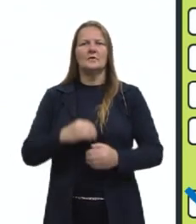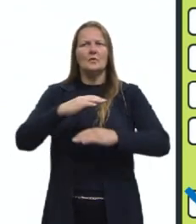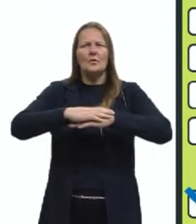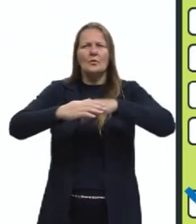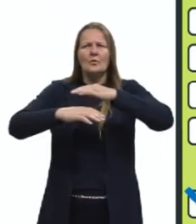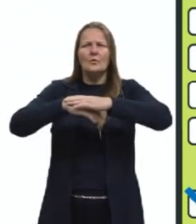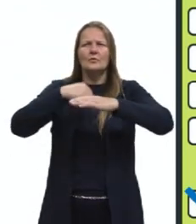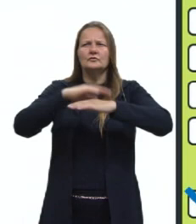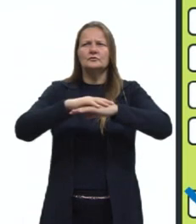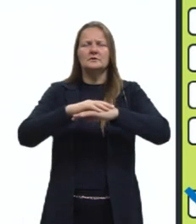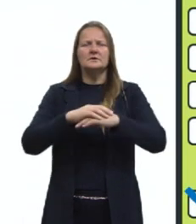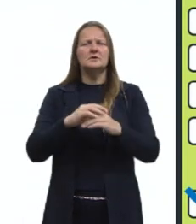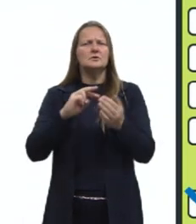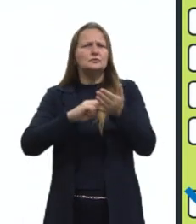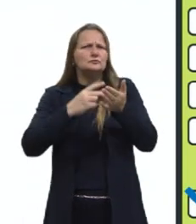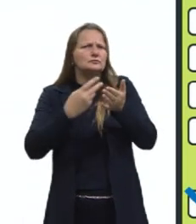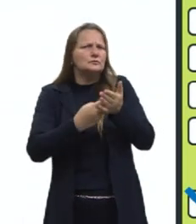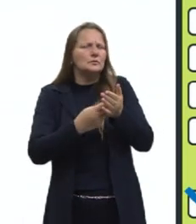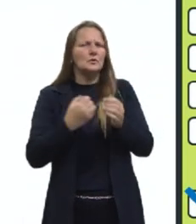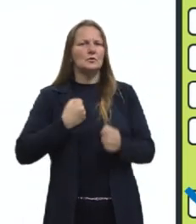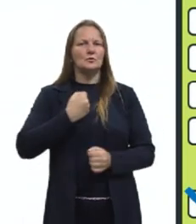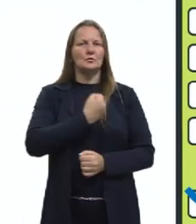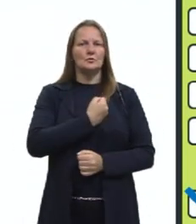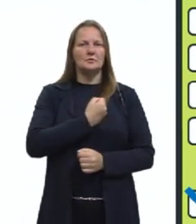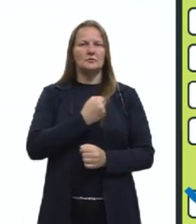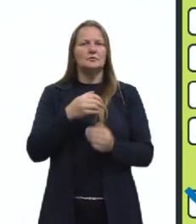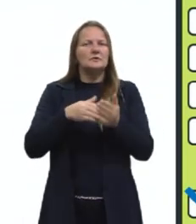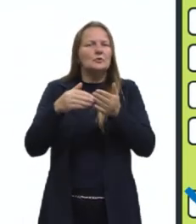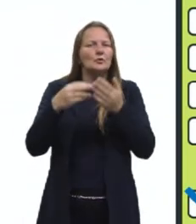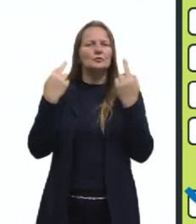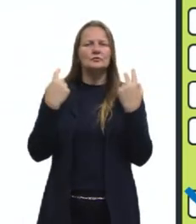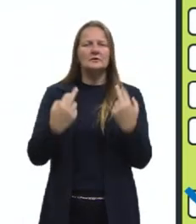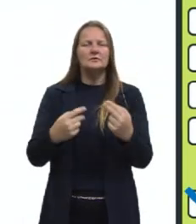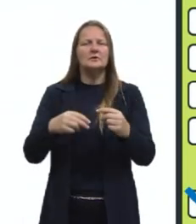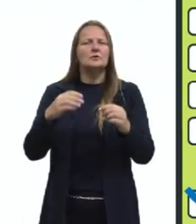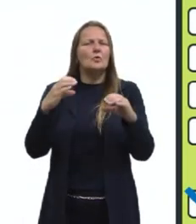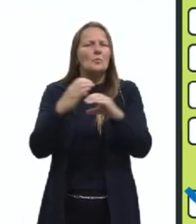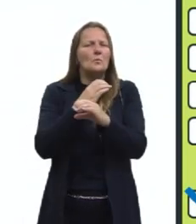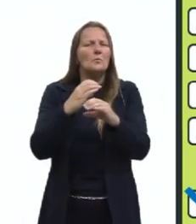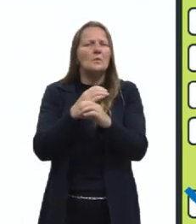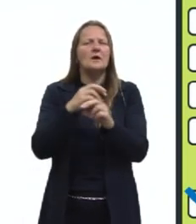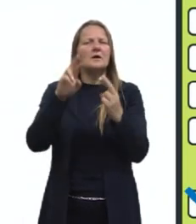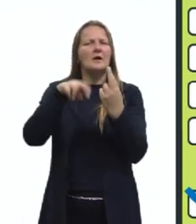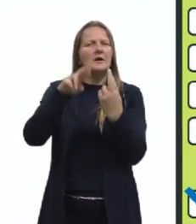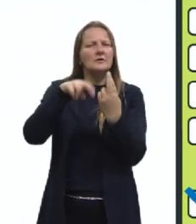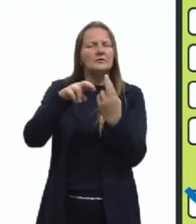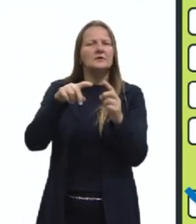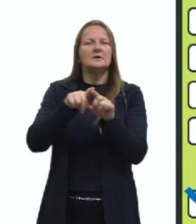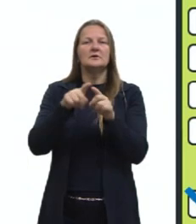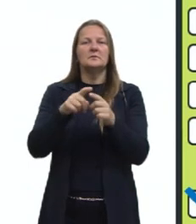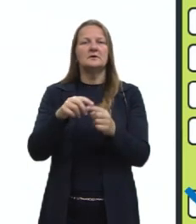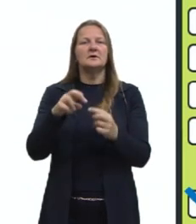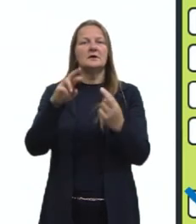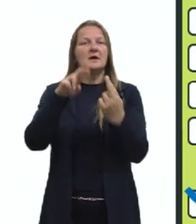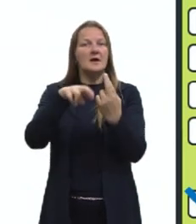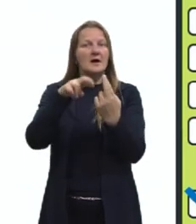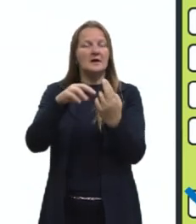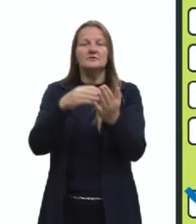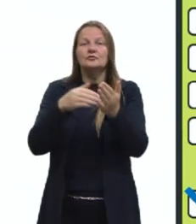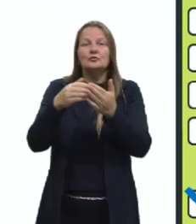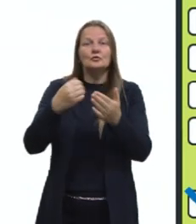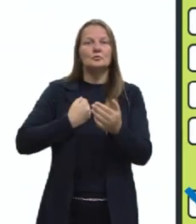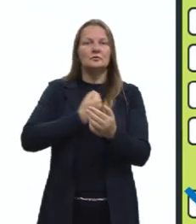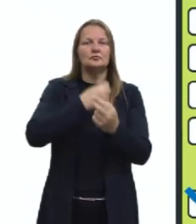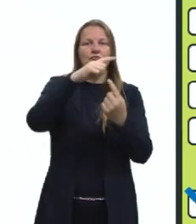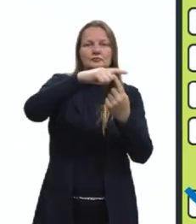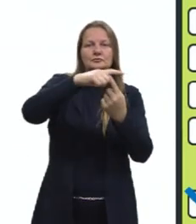significados para os números naturais, inteiros, racionais e reais. Aí nós